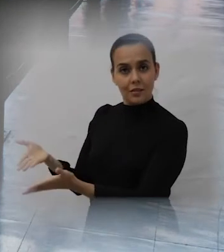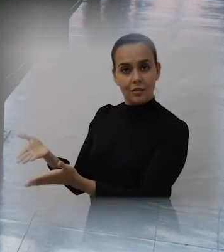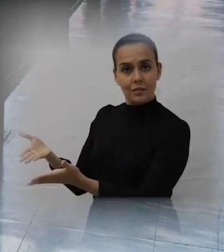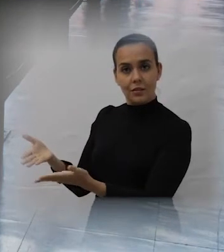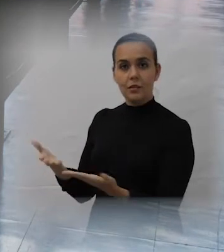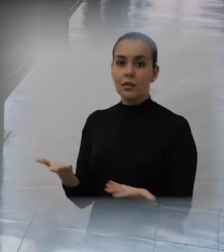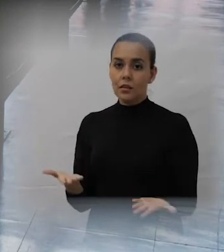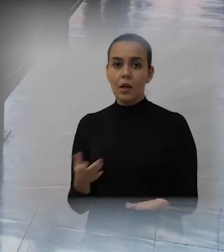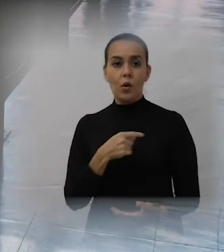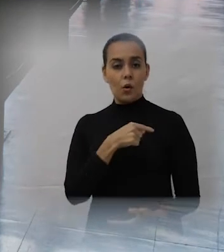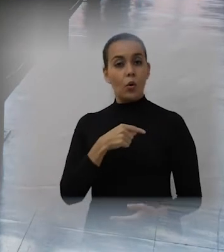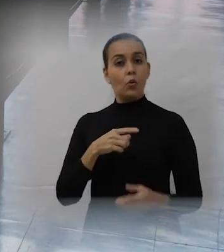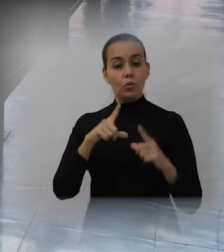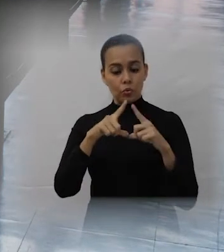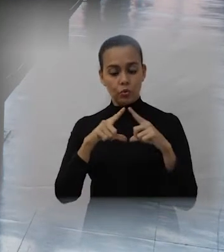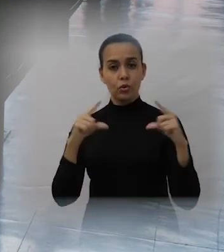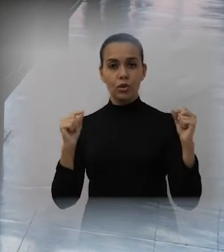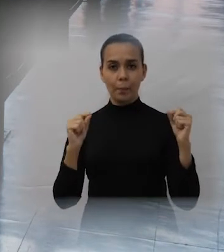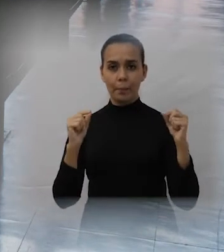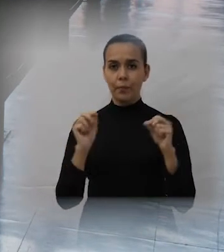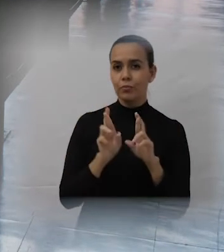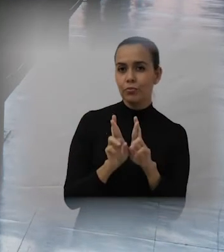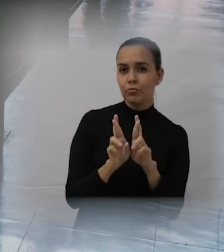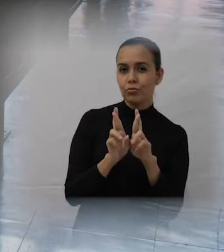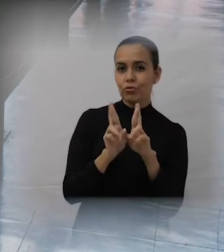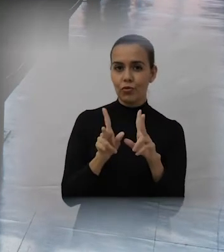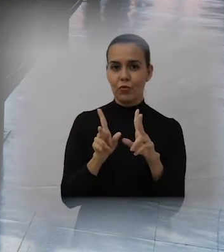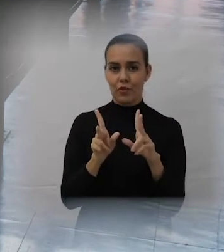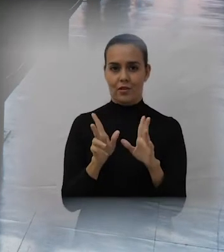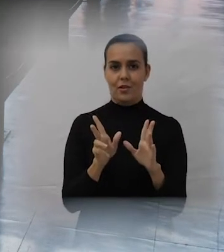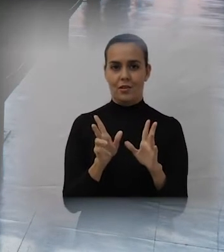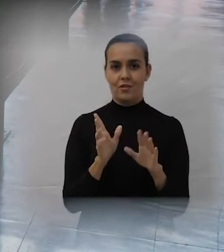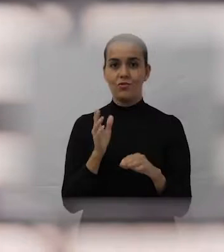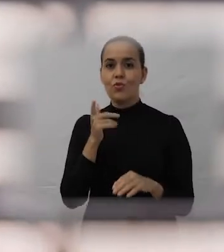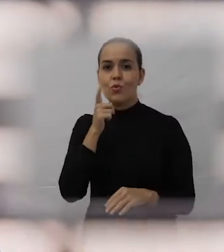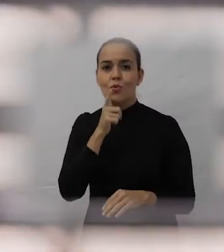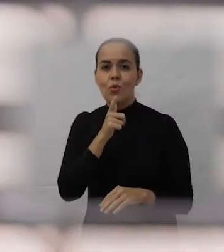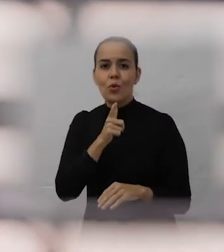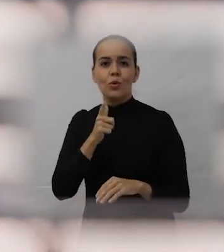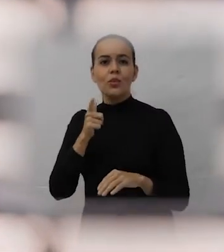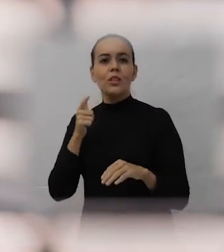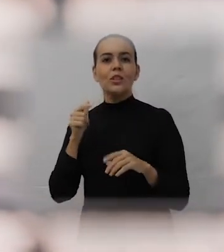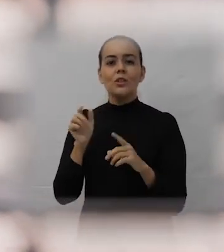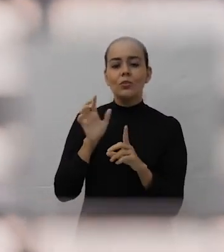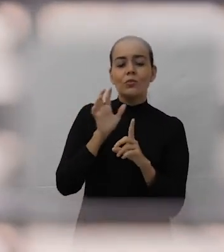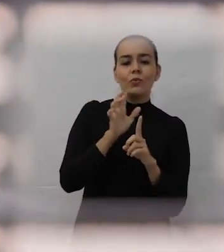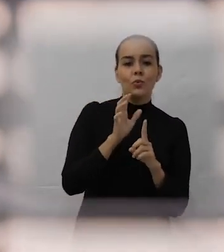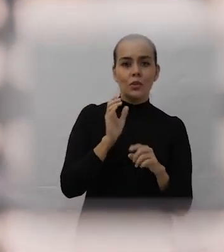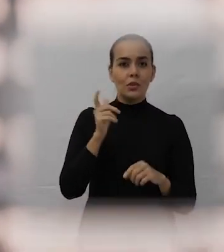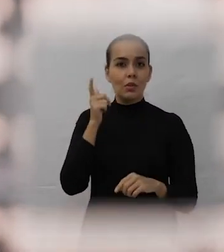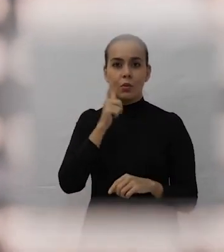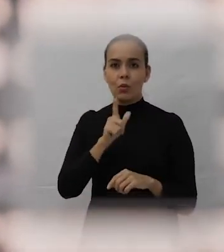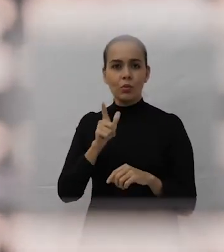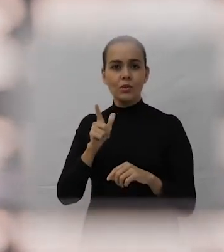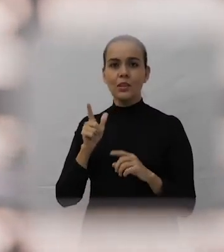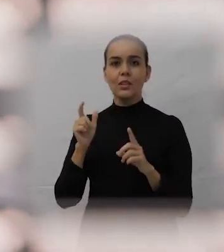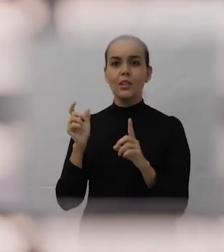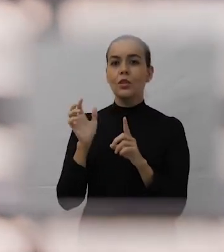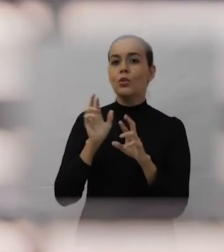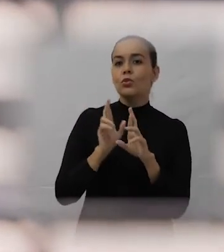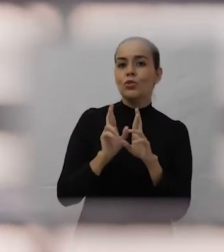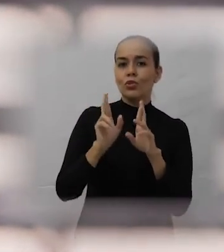tentando mostrar ao mundo que existe uma cultura milenar belíssima, que existe formação e desenvolvimento de conhecimento, de